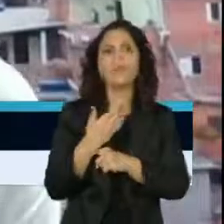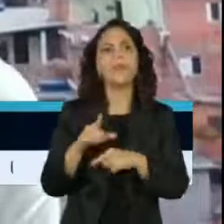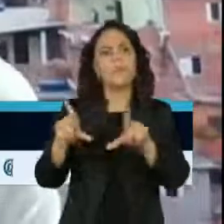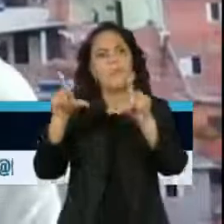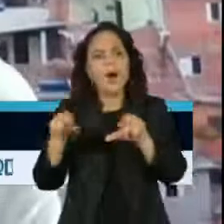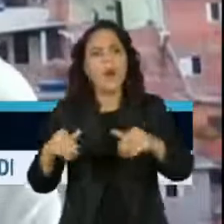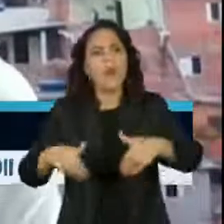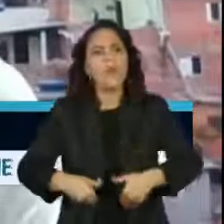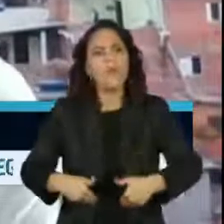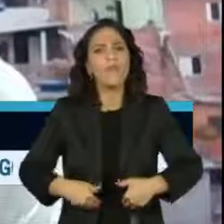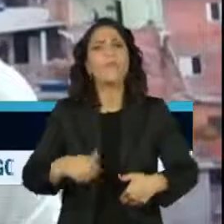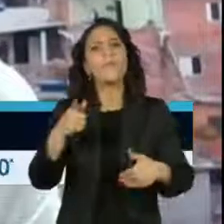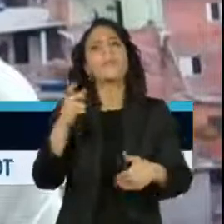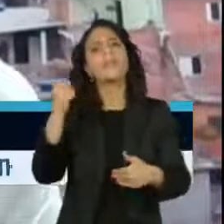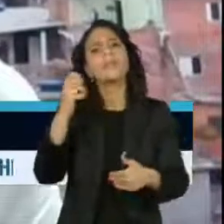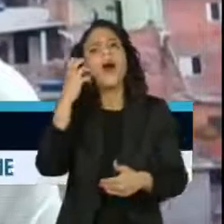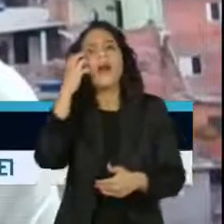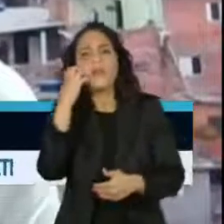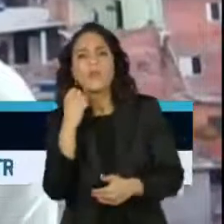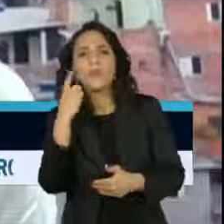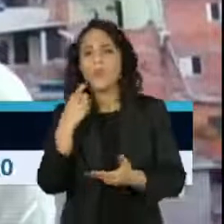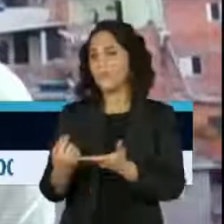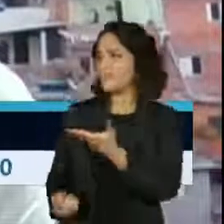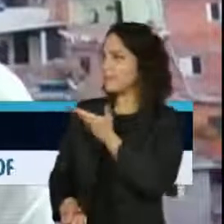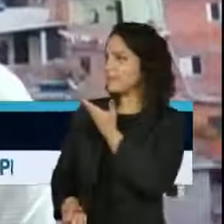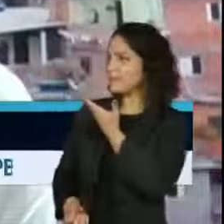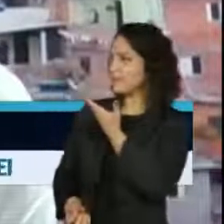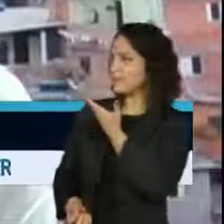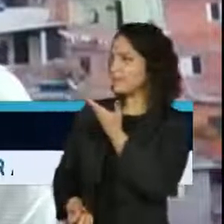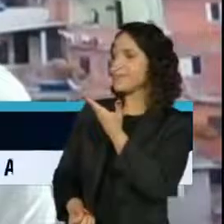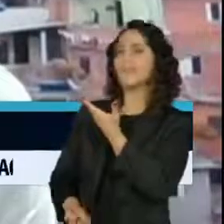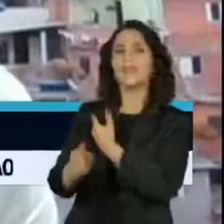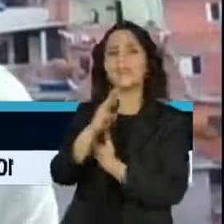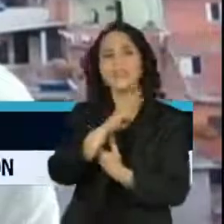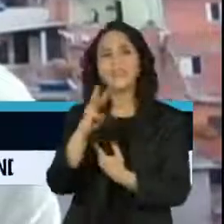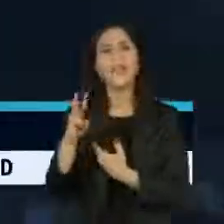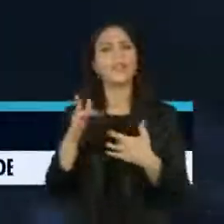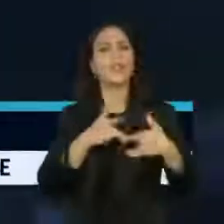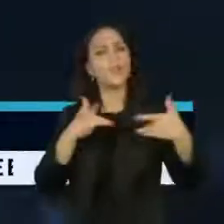família, doe um brinquedo, entre no site gedeesfavelas.com.br e nos ajude.